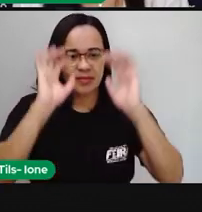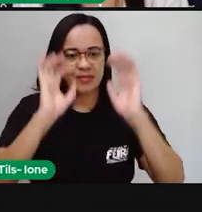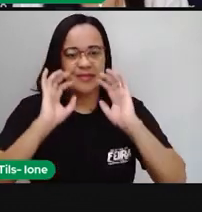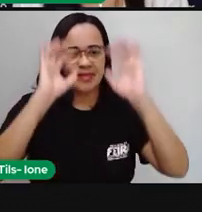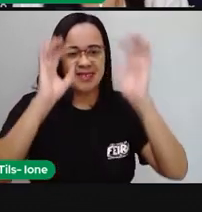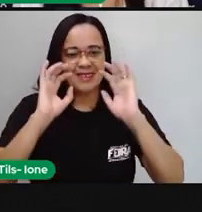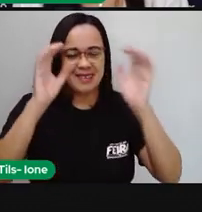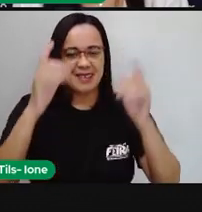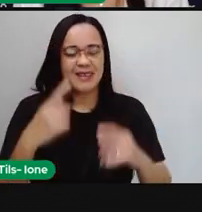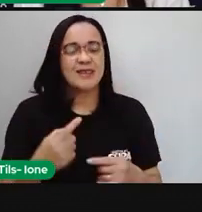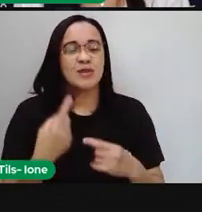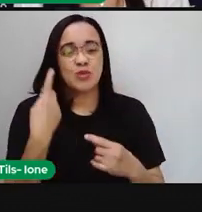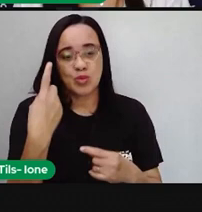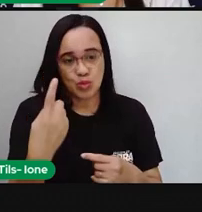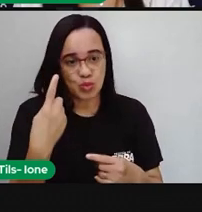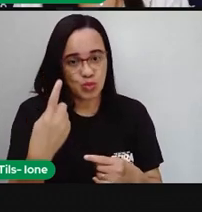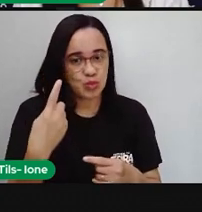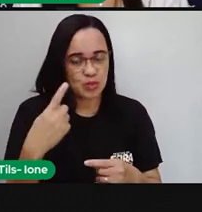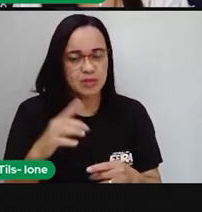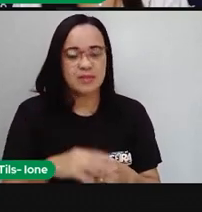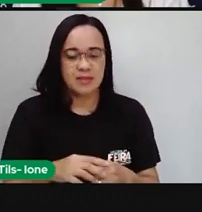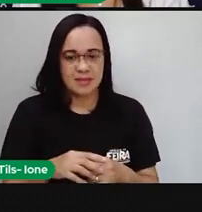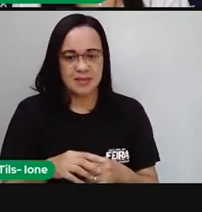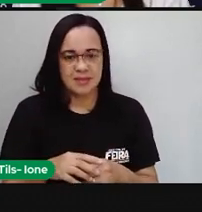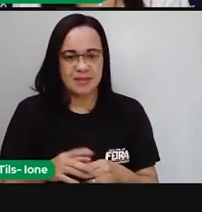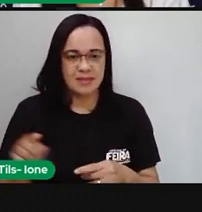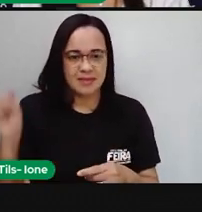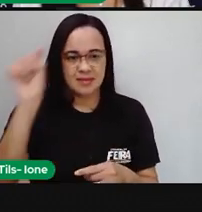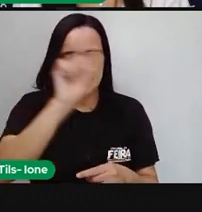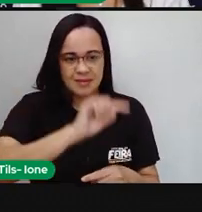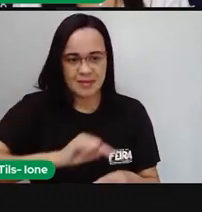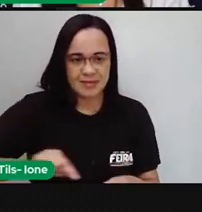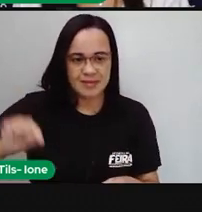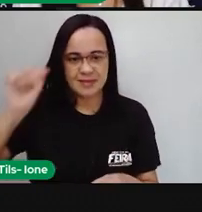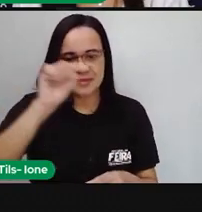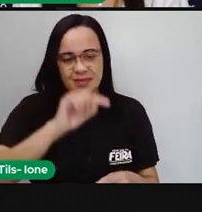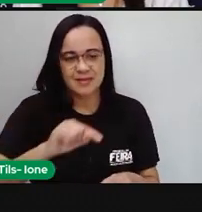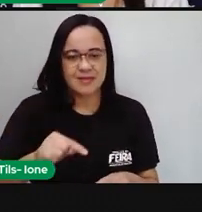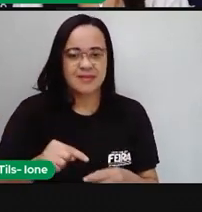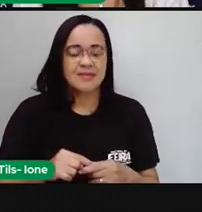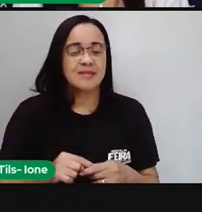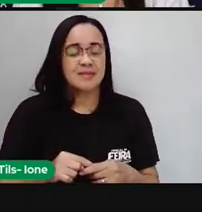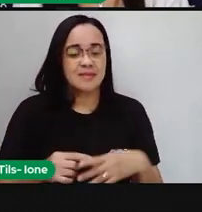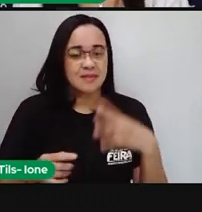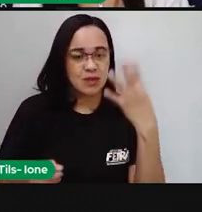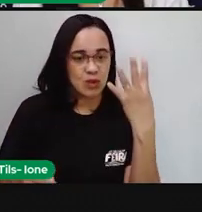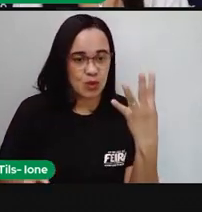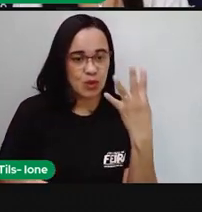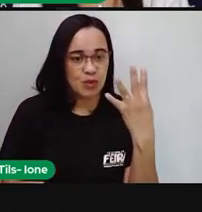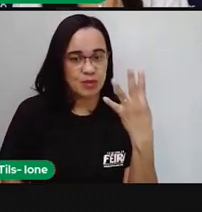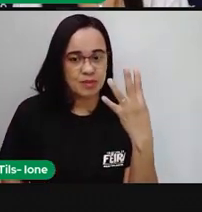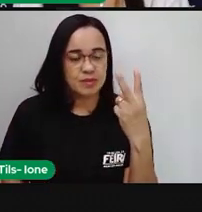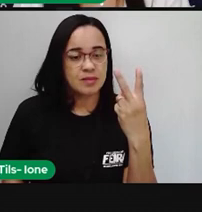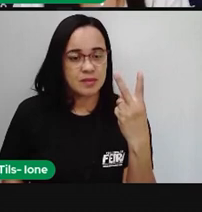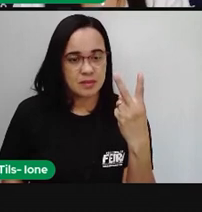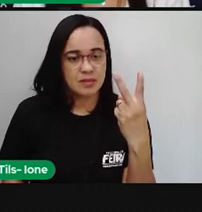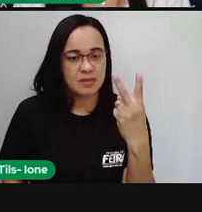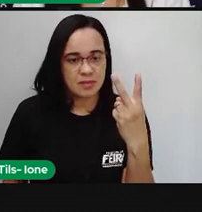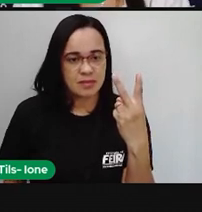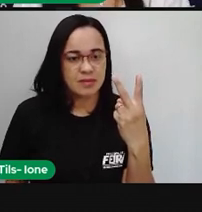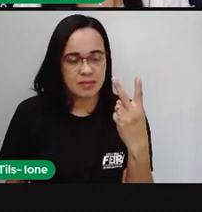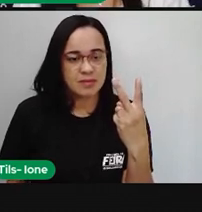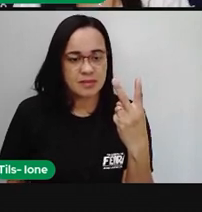basquete, né? Também com um eixo. e aqui o círculo, a Pró colocou dois eixos, mas ela